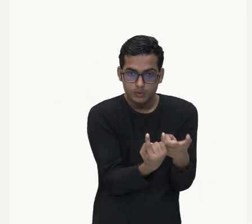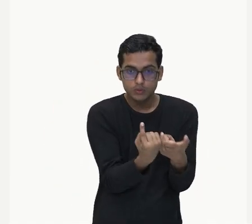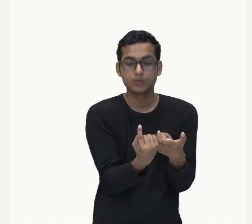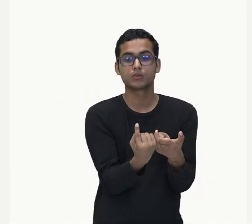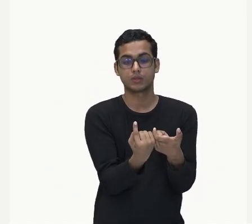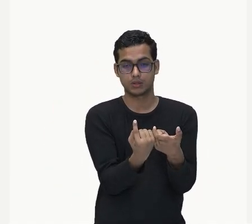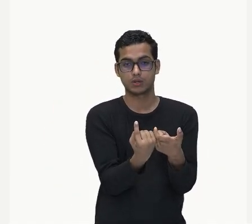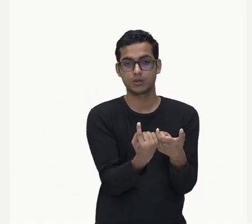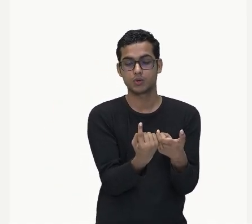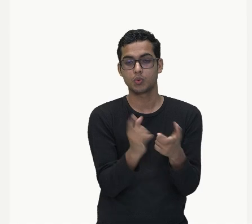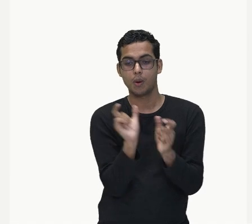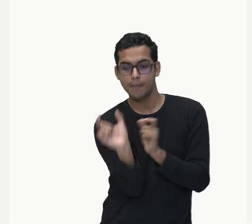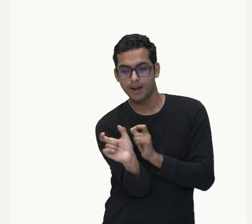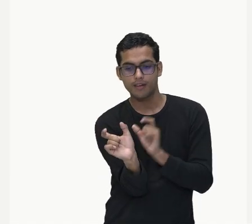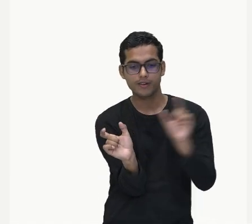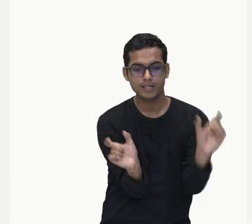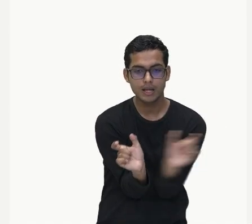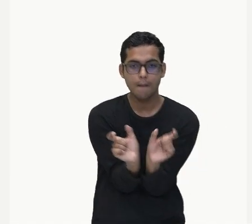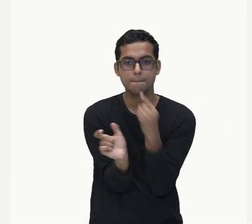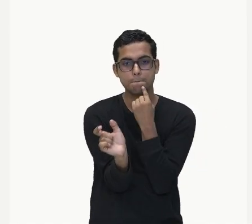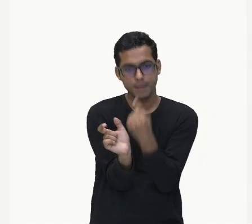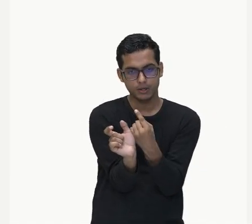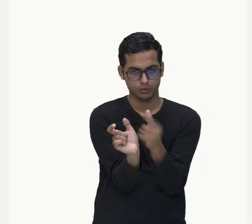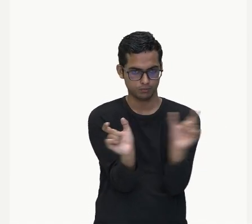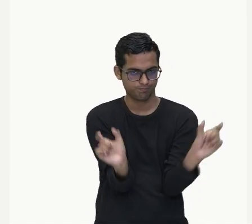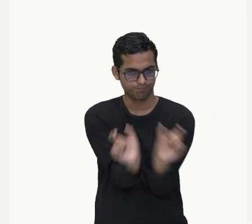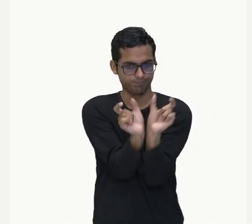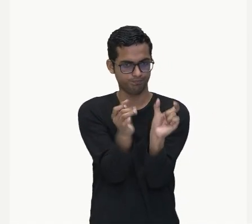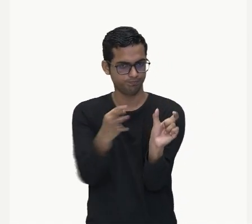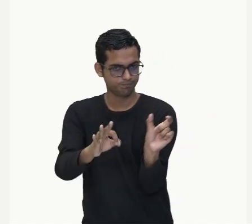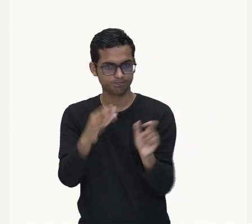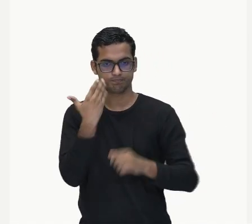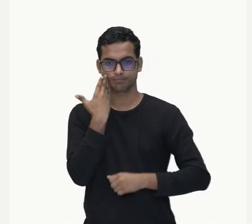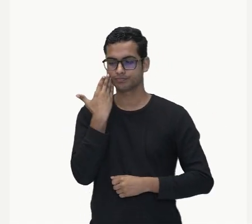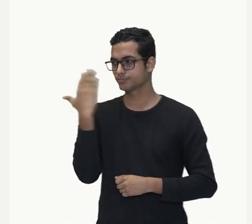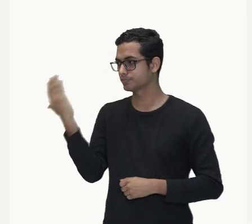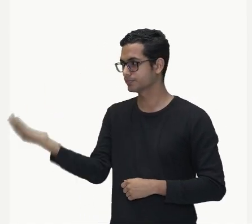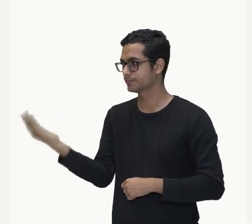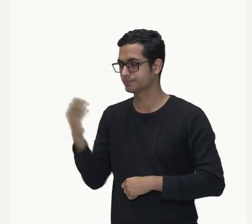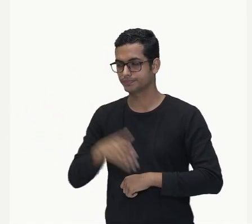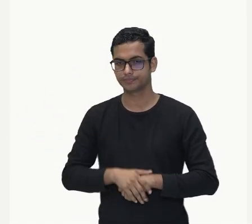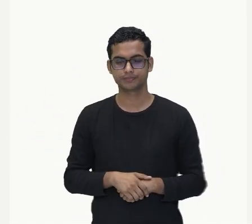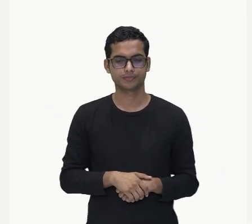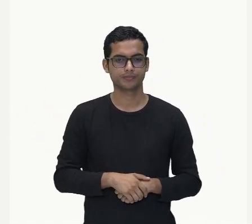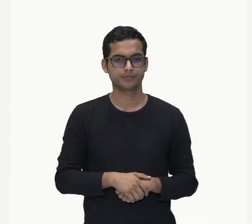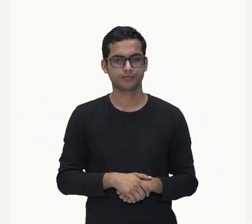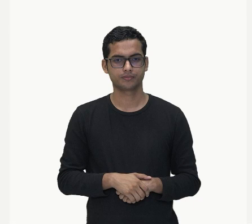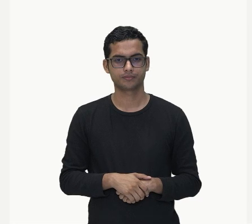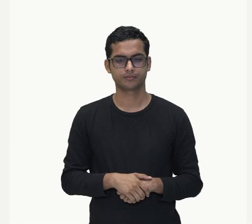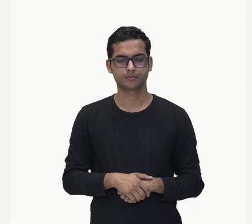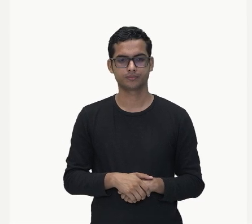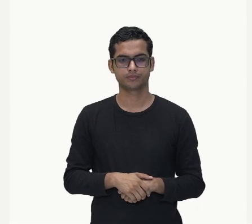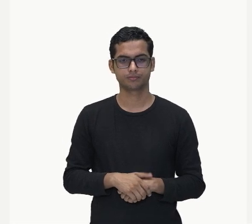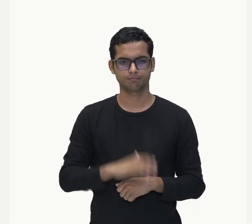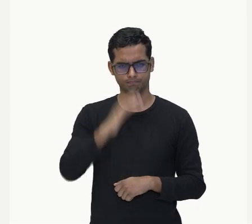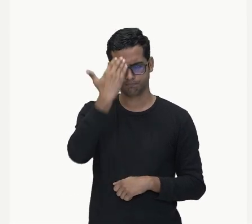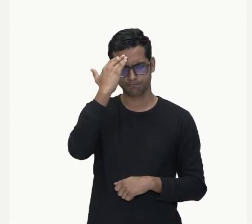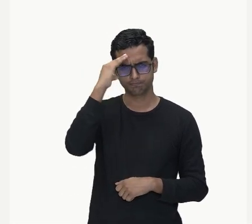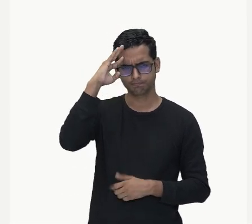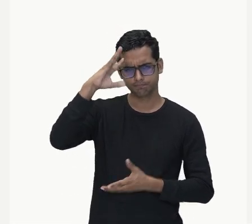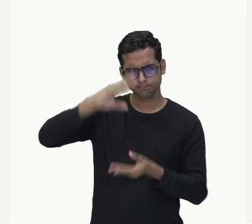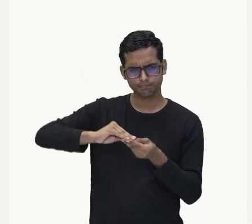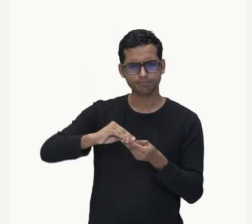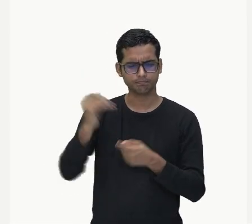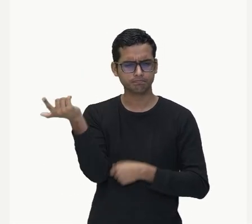estou me referindo aqui a dois gêneros diferentes. Masculino e feminino. Compreenderam quando